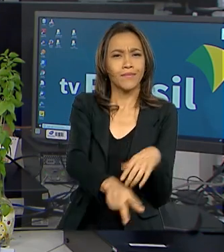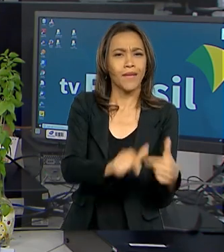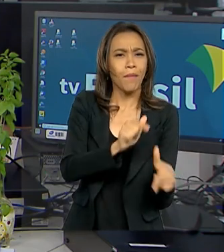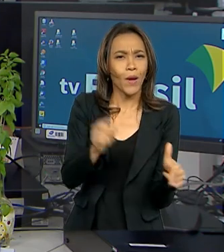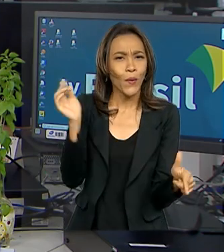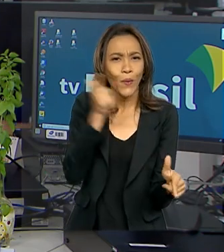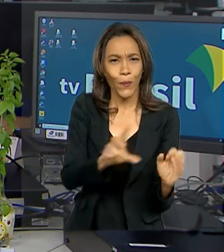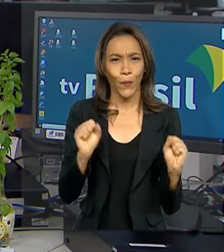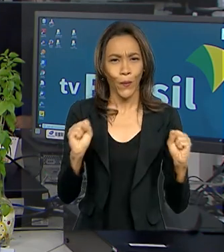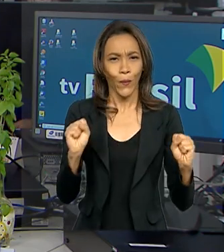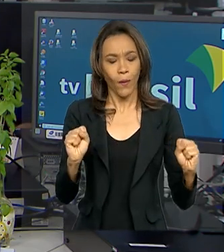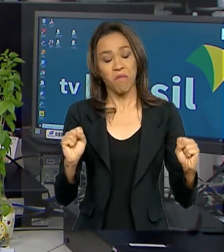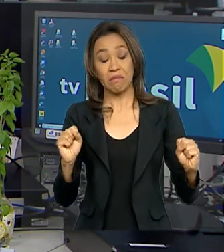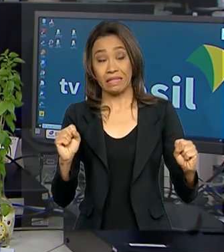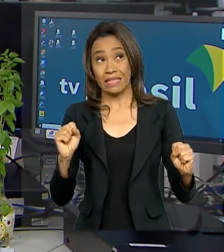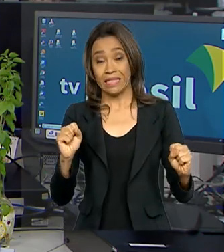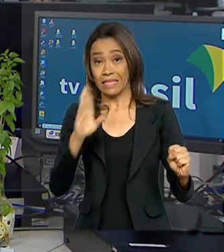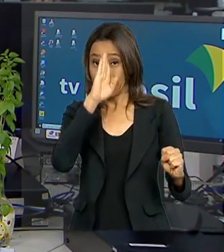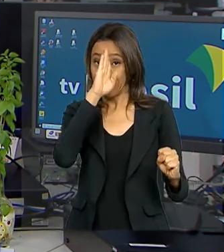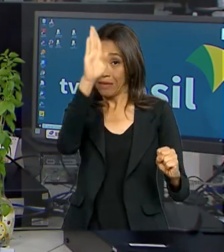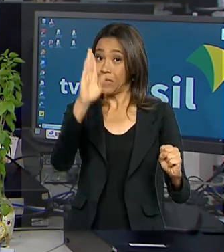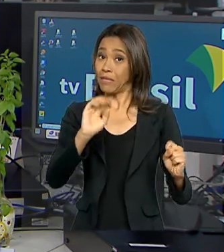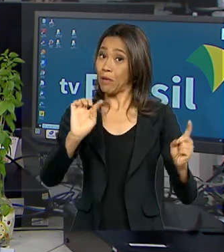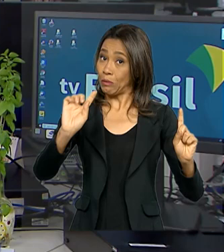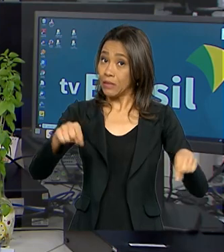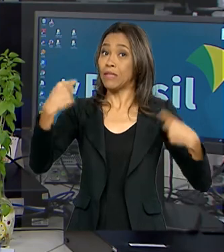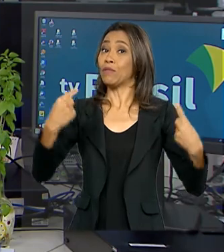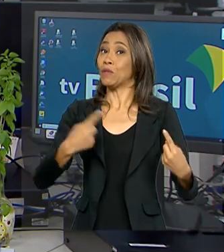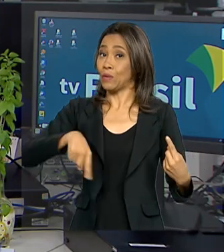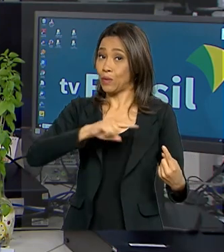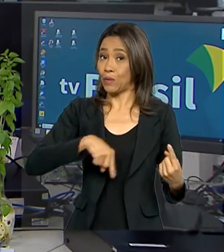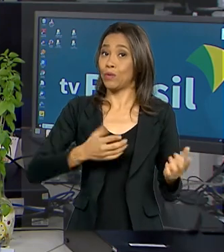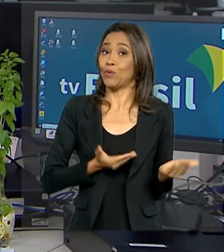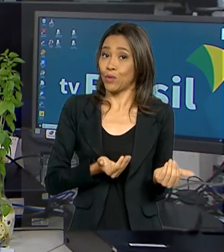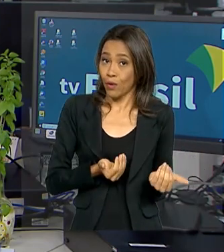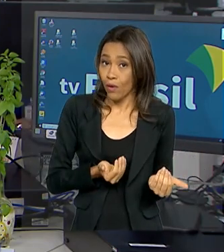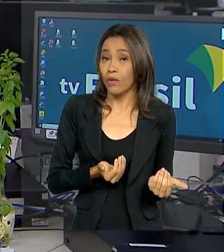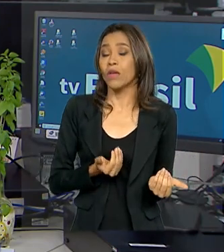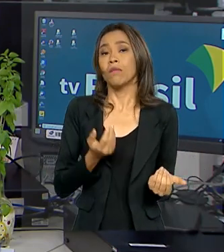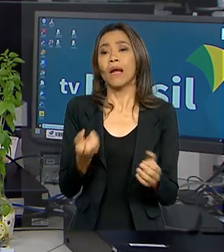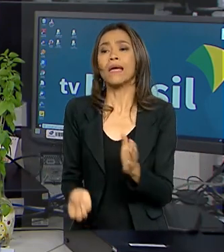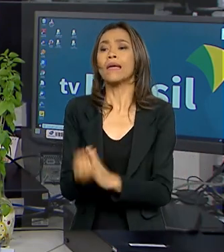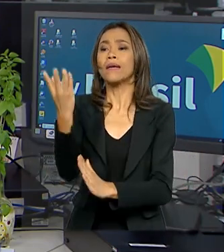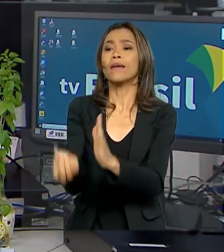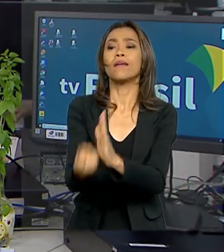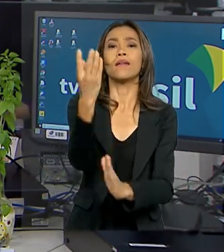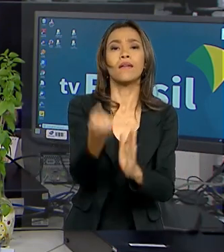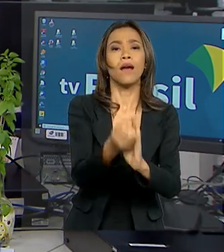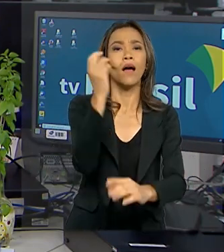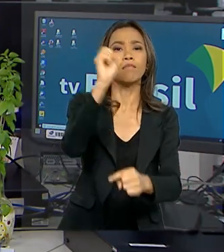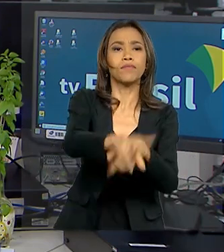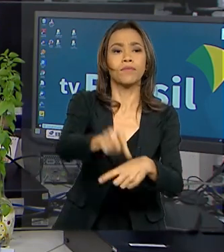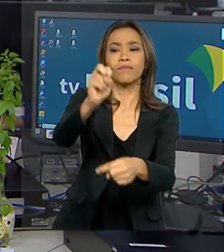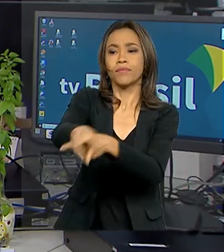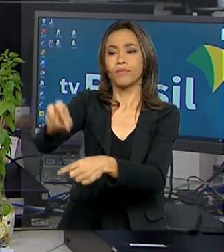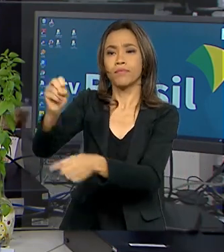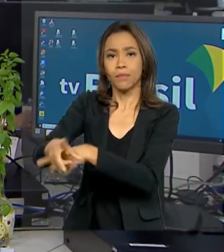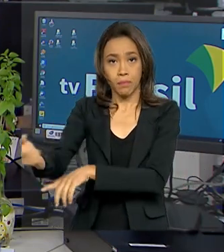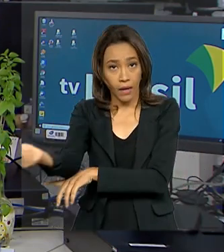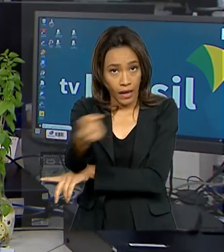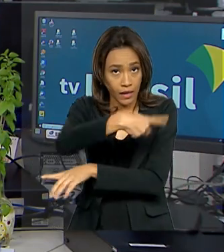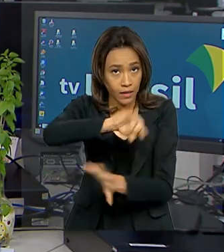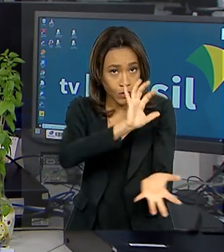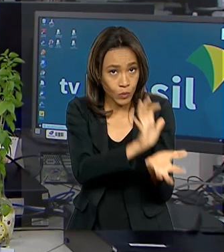dos principais desafios dos jovens brasileiros. Para incentivar a criação de postos de trabalho com carteira assinada para este público,